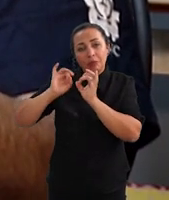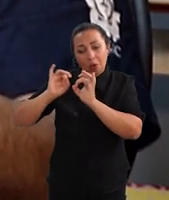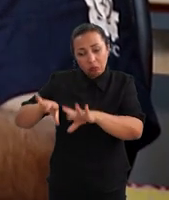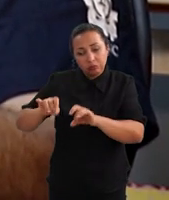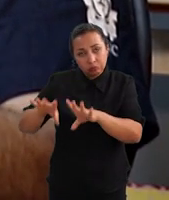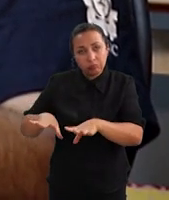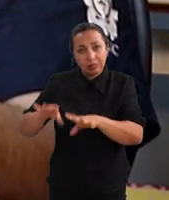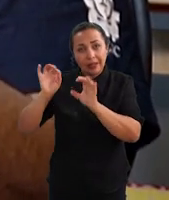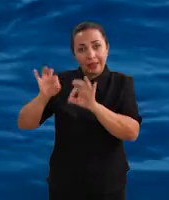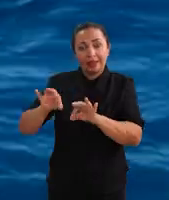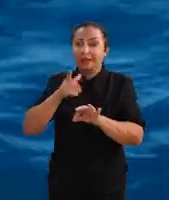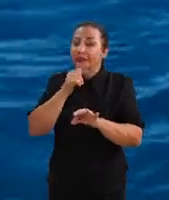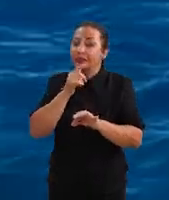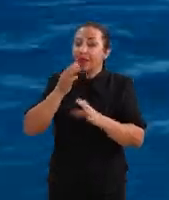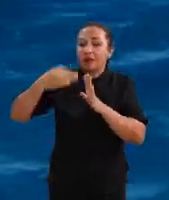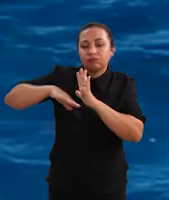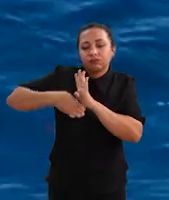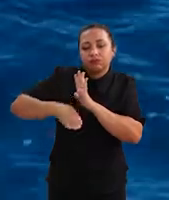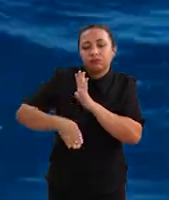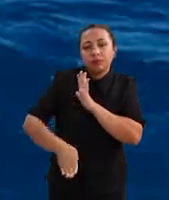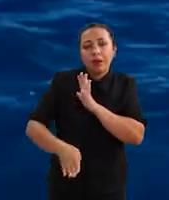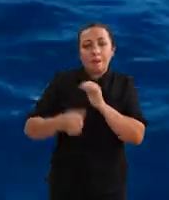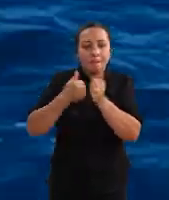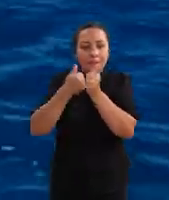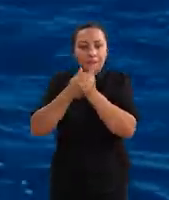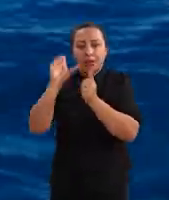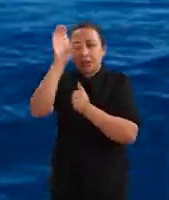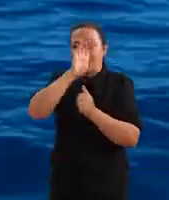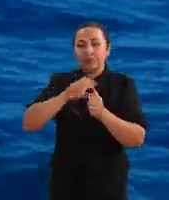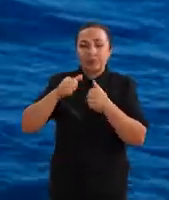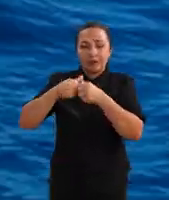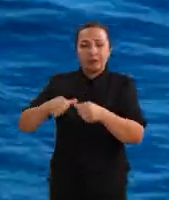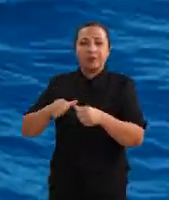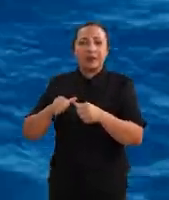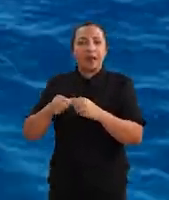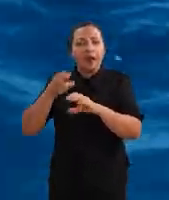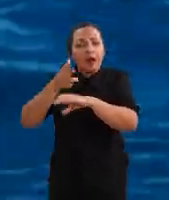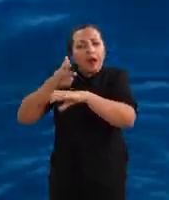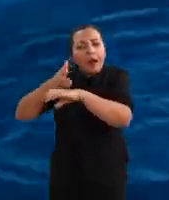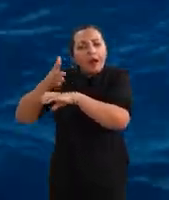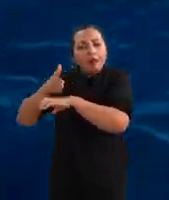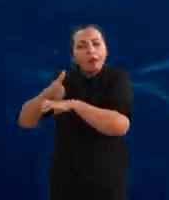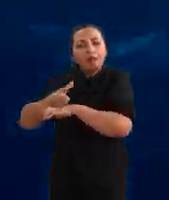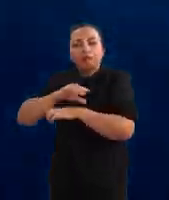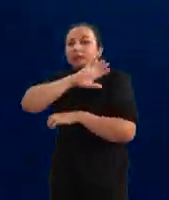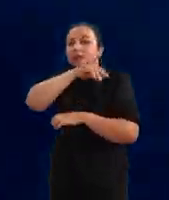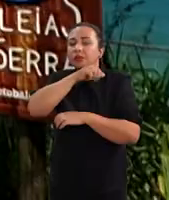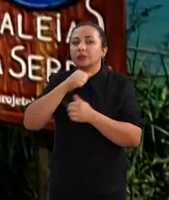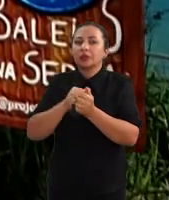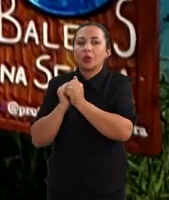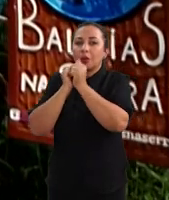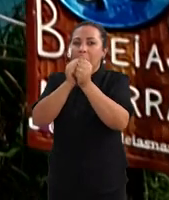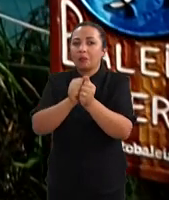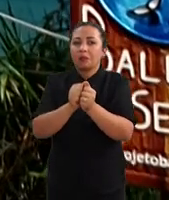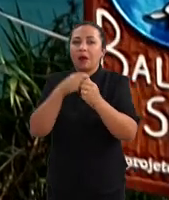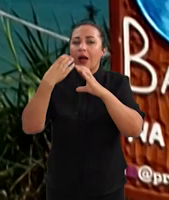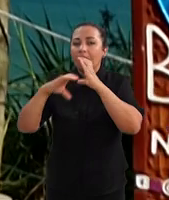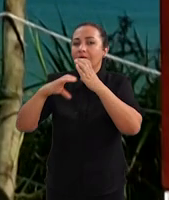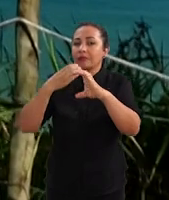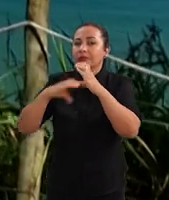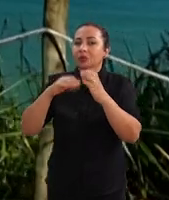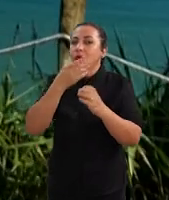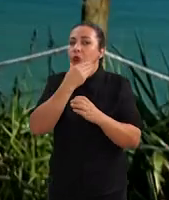no fundo do mar, ali, próximo à região, e aquilo fica gravando os bichos. Então, a gente acompanha tanto os cantos dos